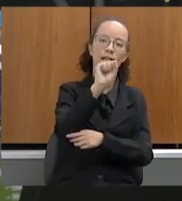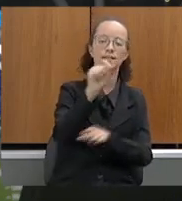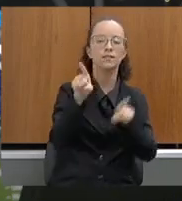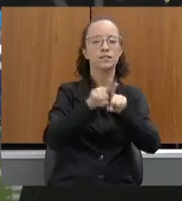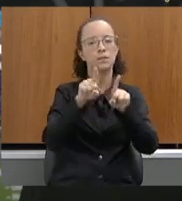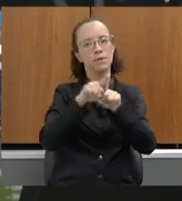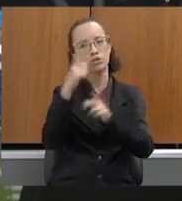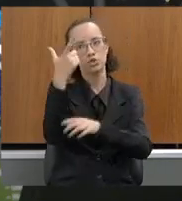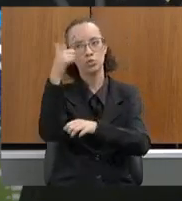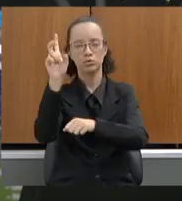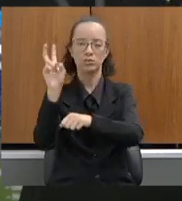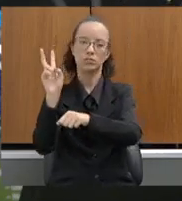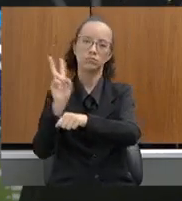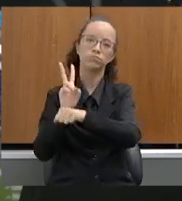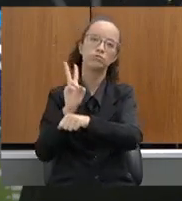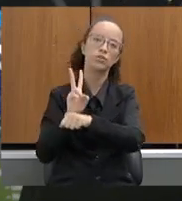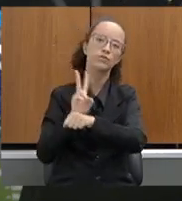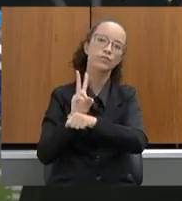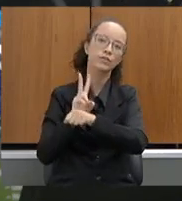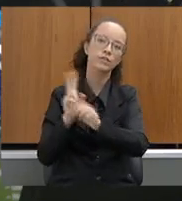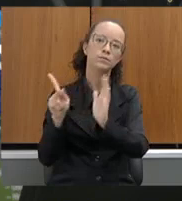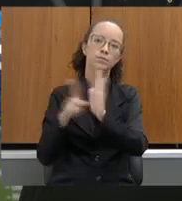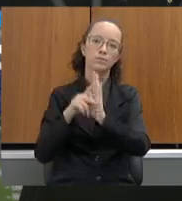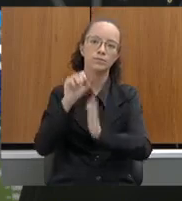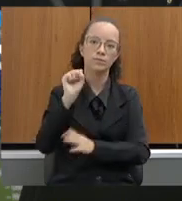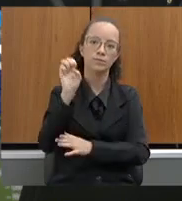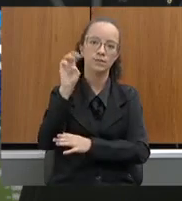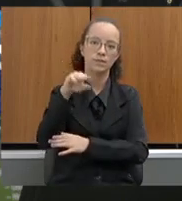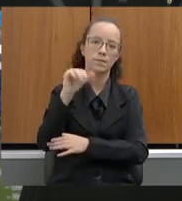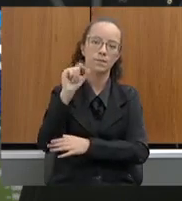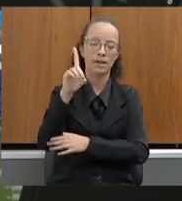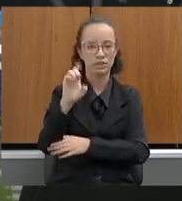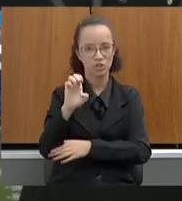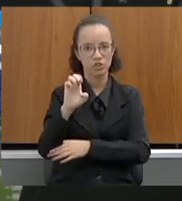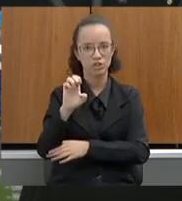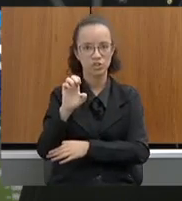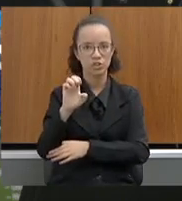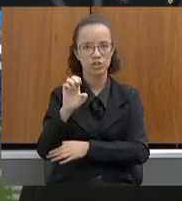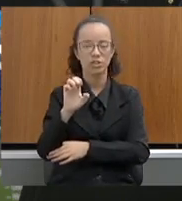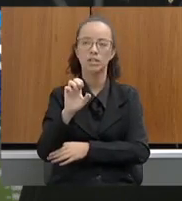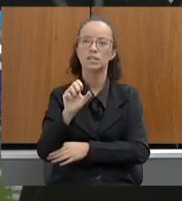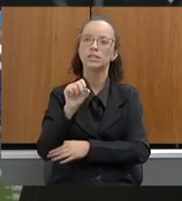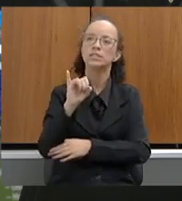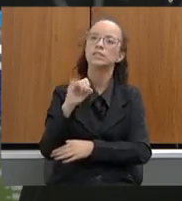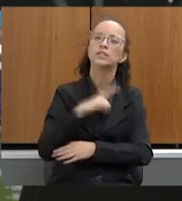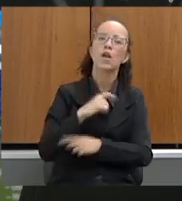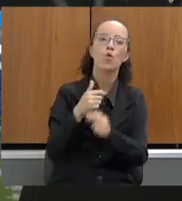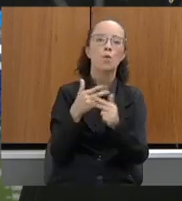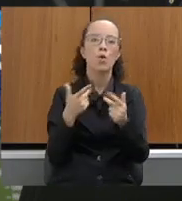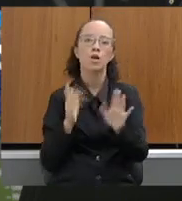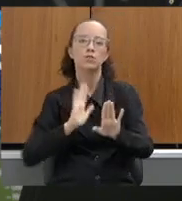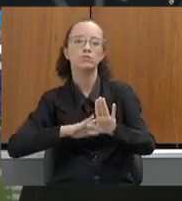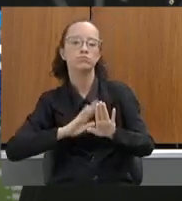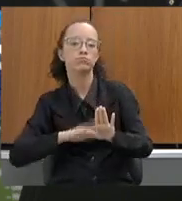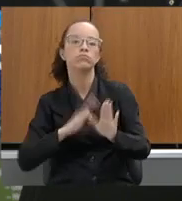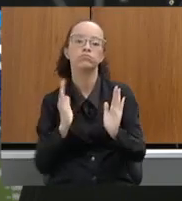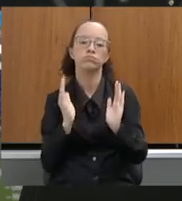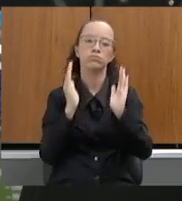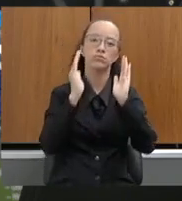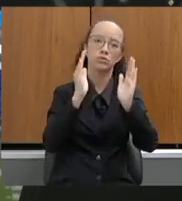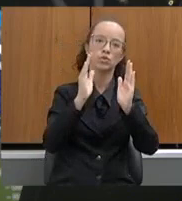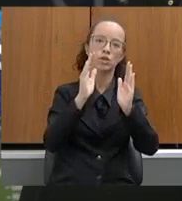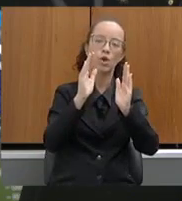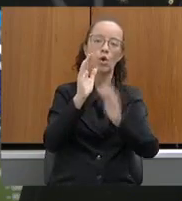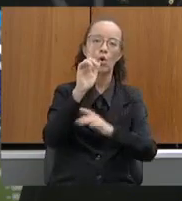chefias da SEMAD com fins a obrigar fiscais a anularem alto de infração lavrado em fase mineração GUT.